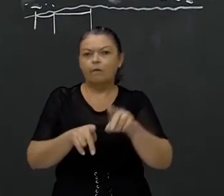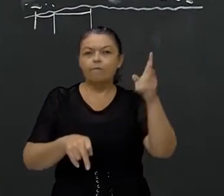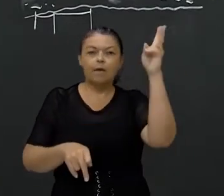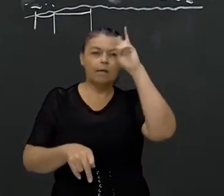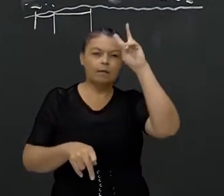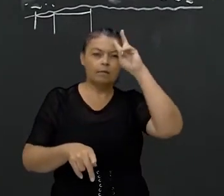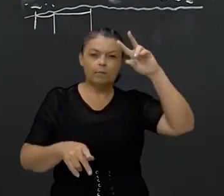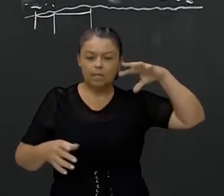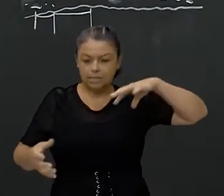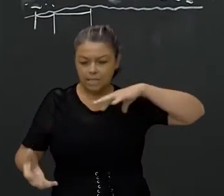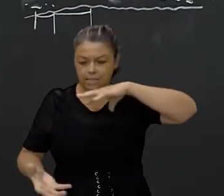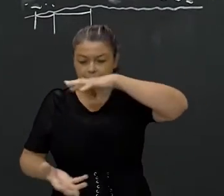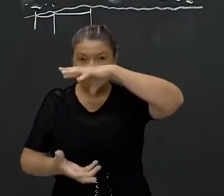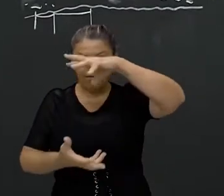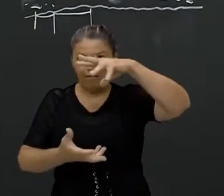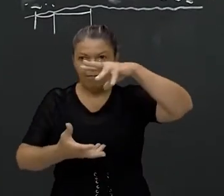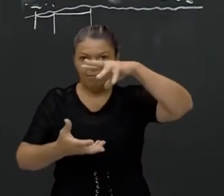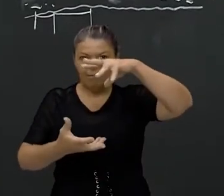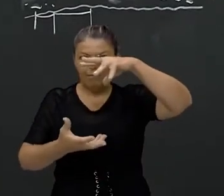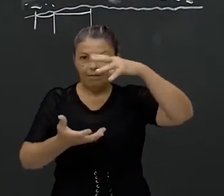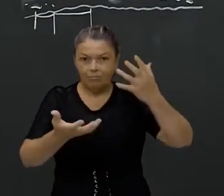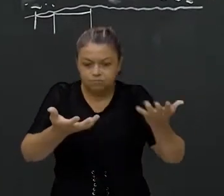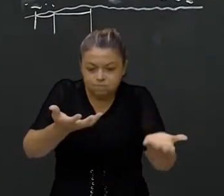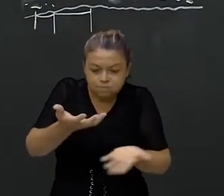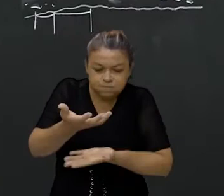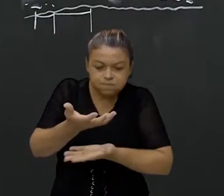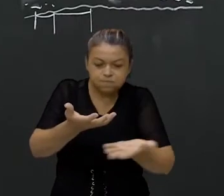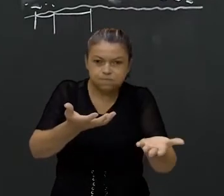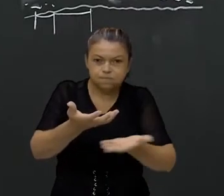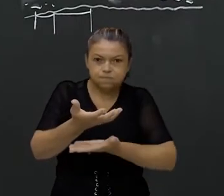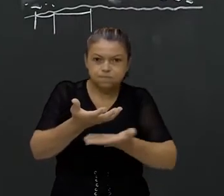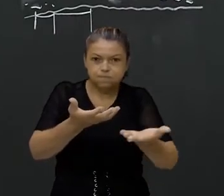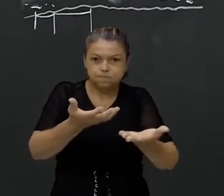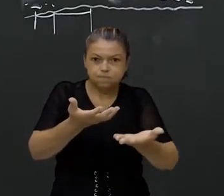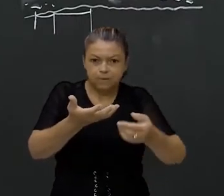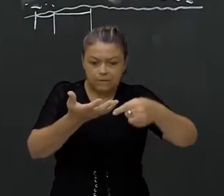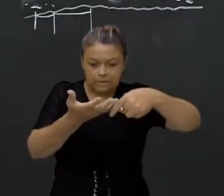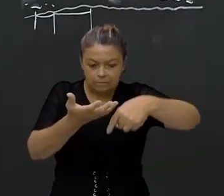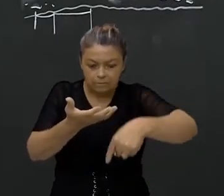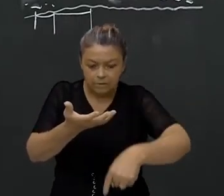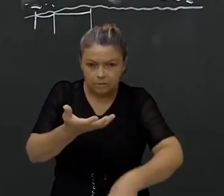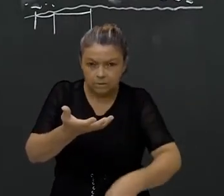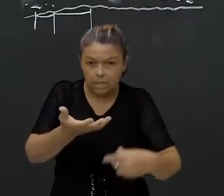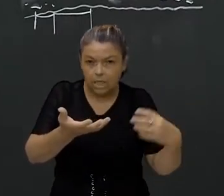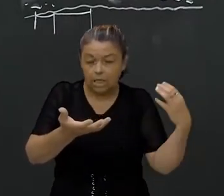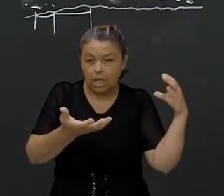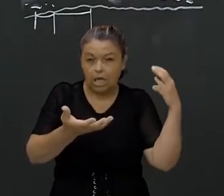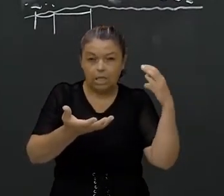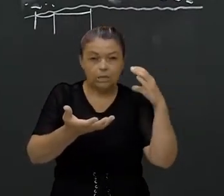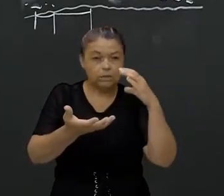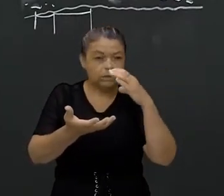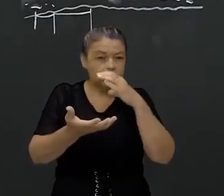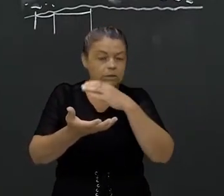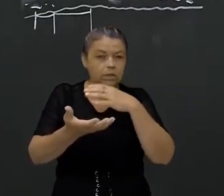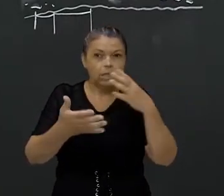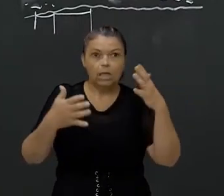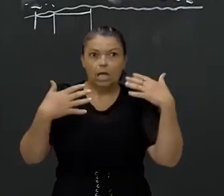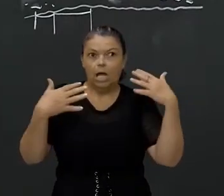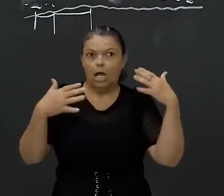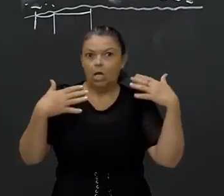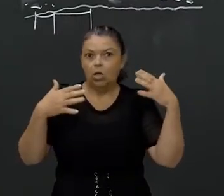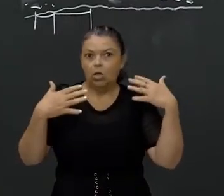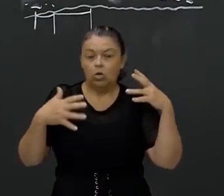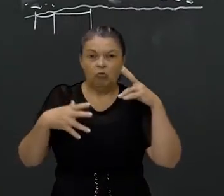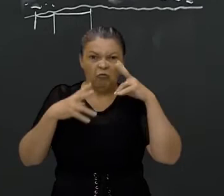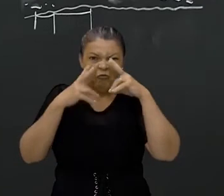parte externa, que é a crosta, e embaixo dessa crosta eu tenho o manto. Alta temperatura, rochas já no estado